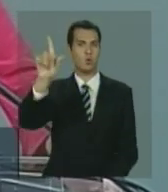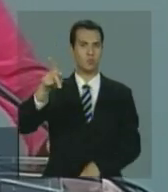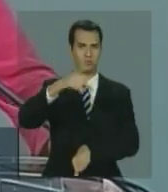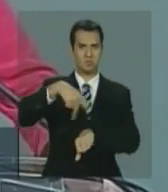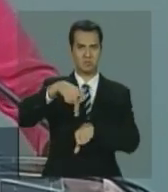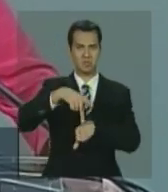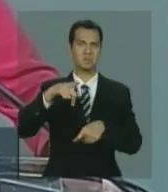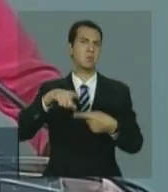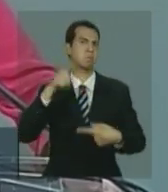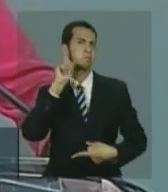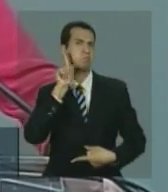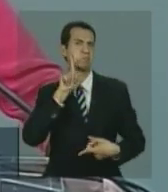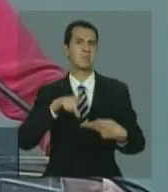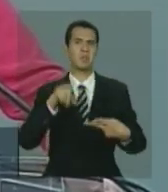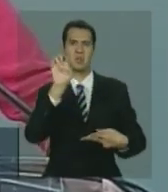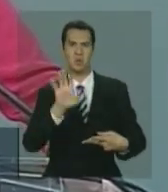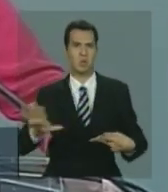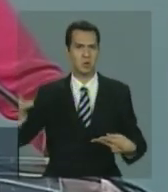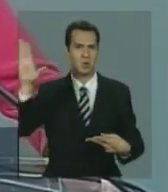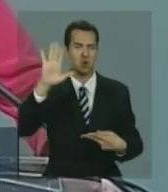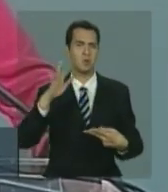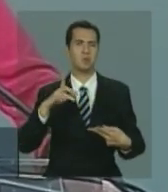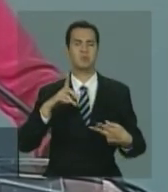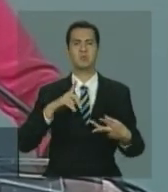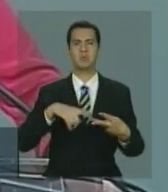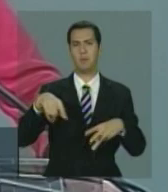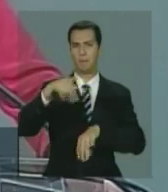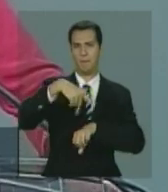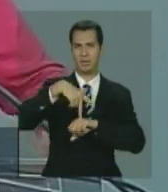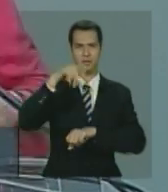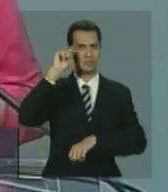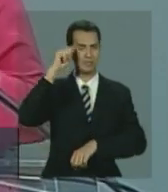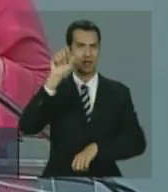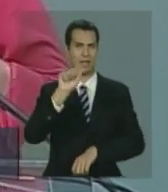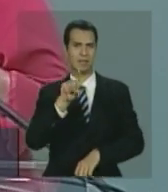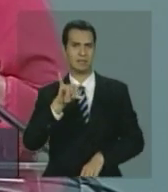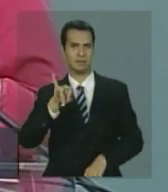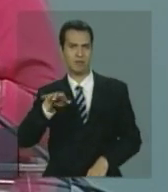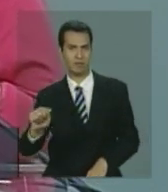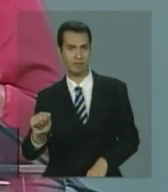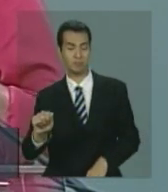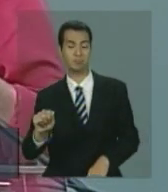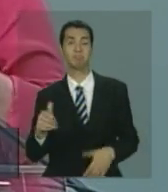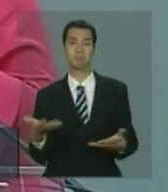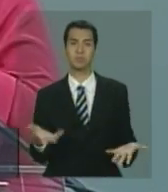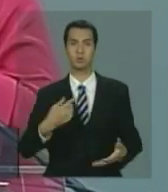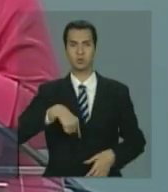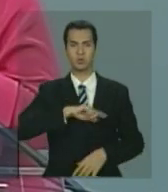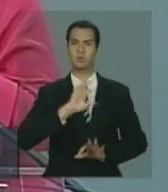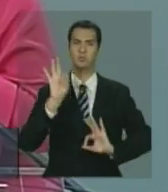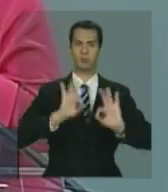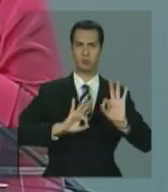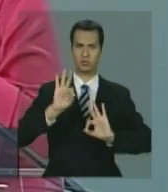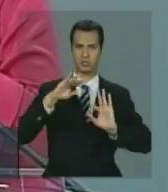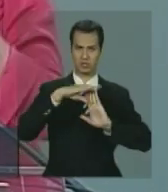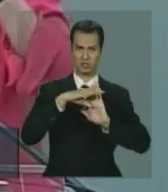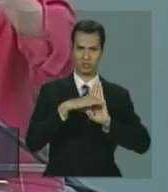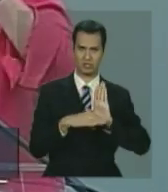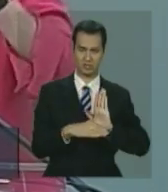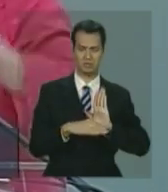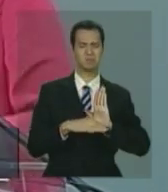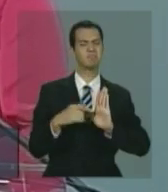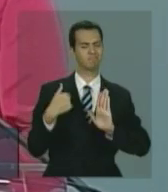nos Estados Unidos, na Europa e nos países da Ásia. Esse é um projeto que eu tenho certeza.